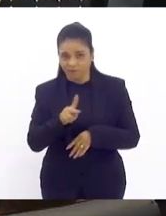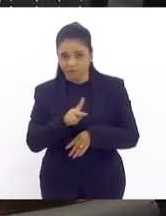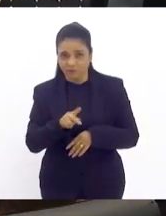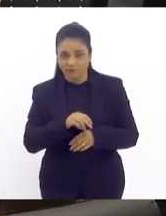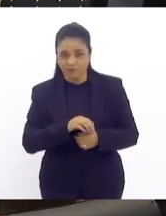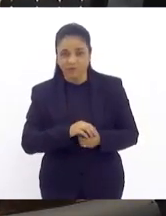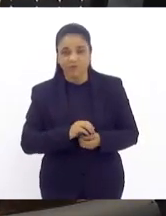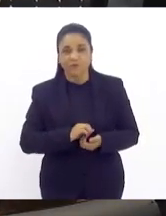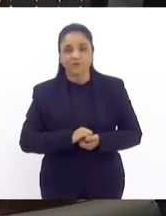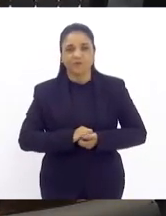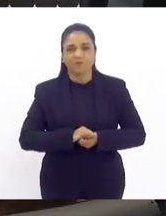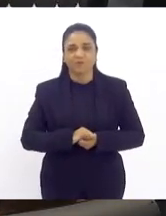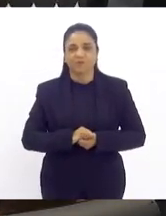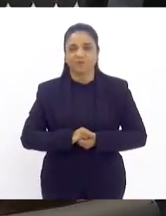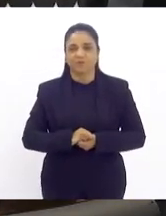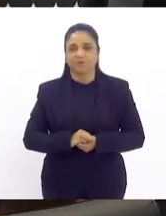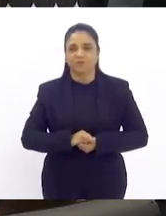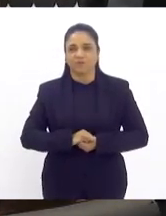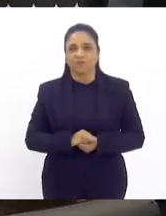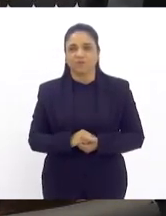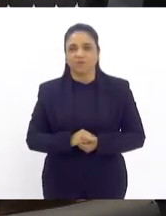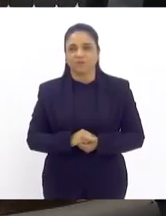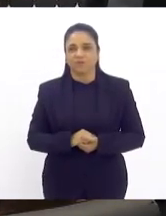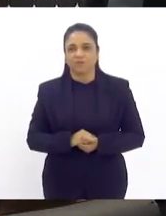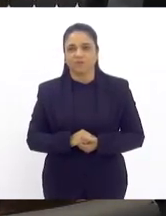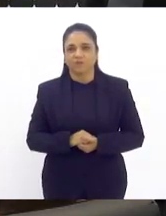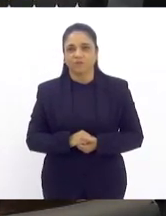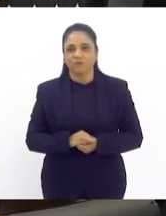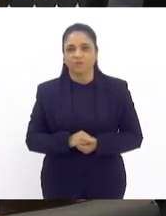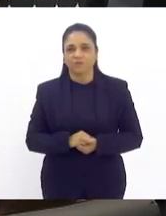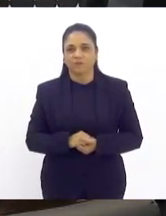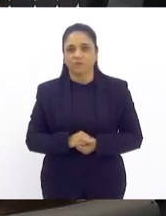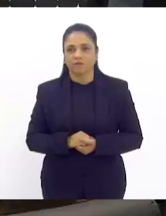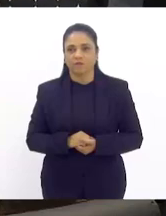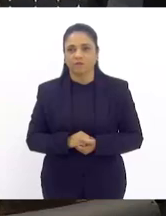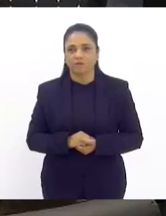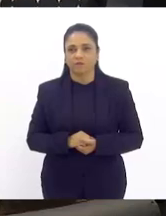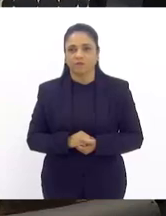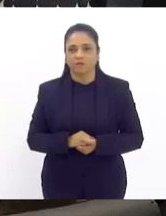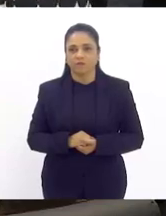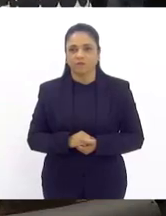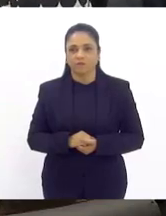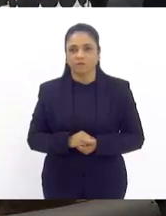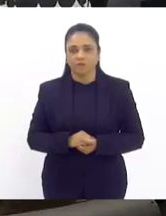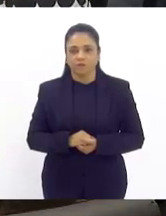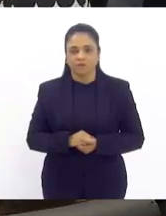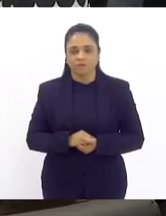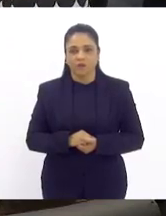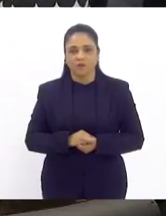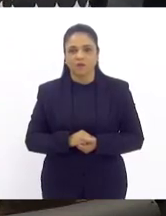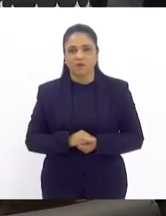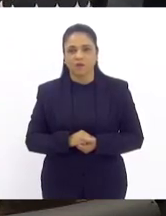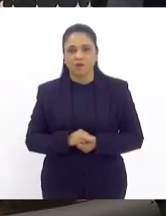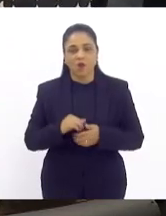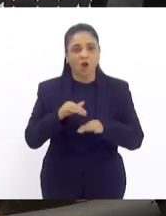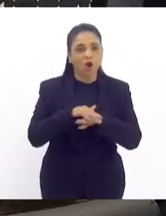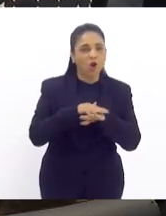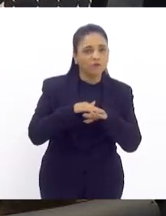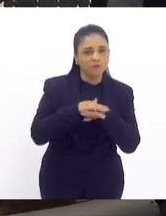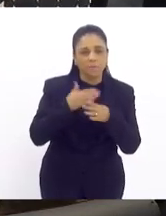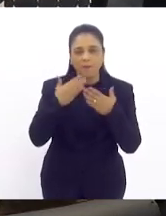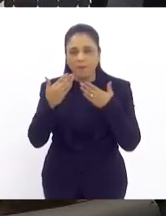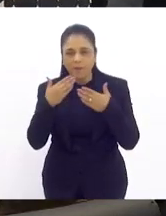vamos seguir no outro eles estão conversando para ver se retira a emenda